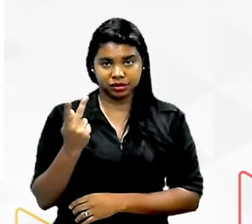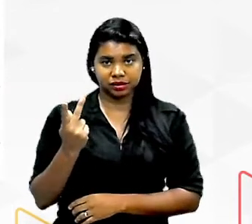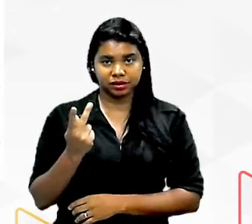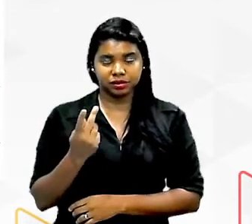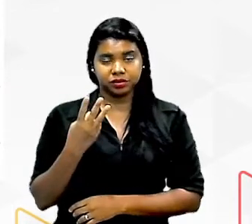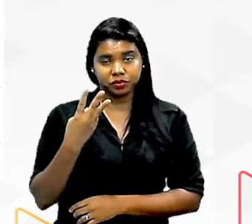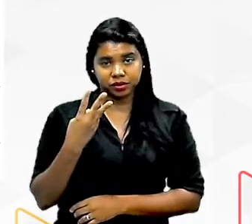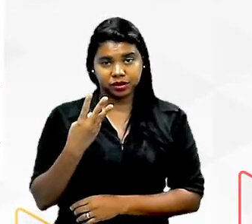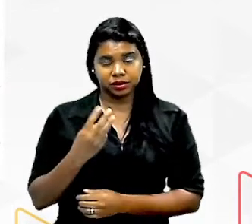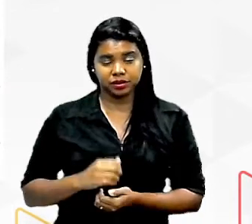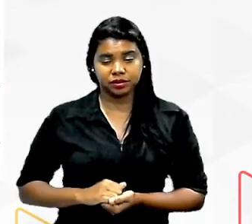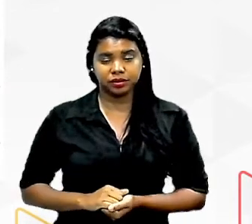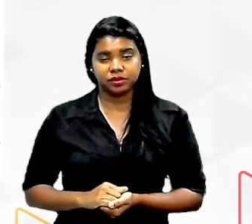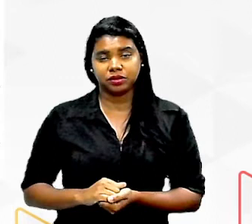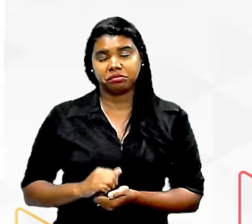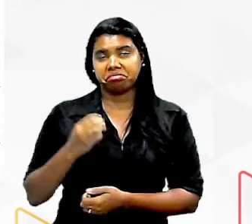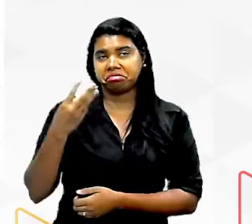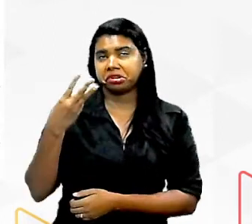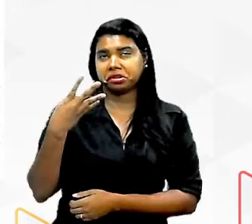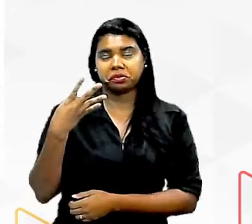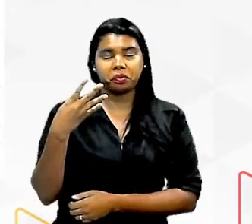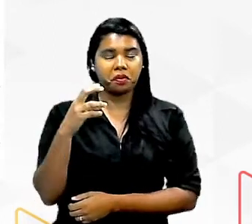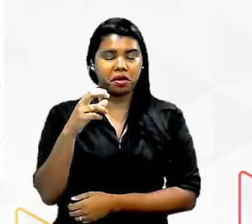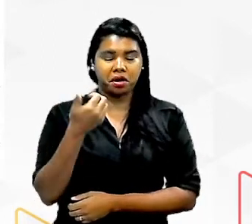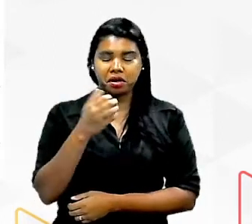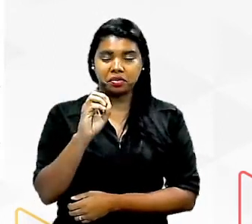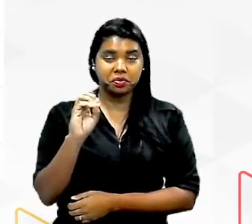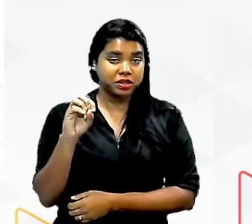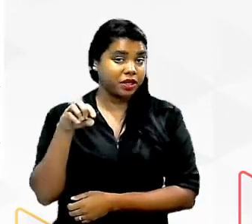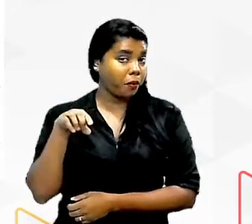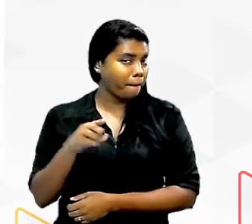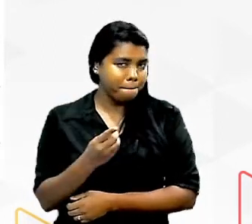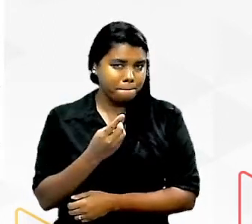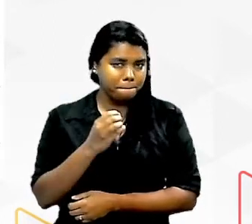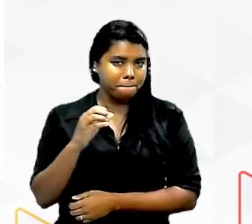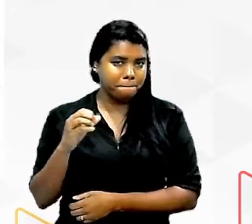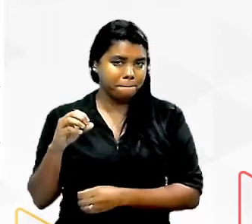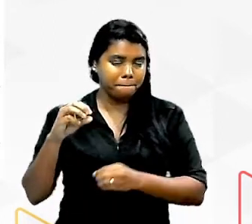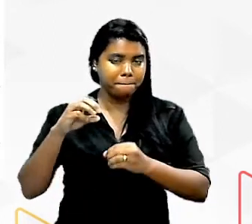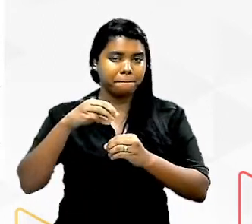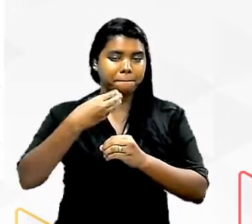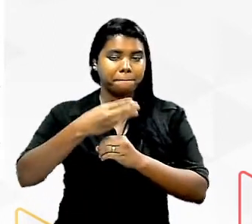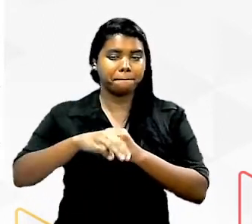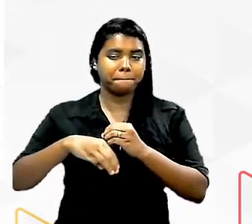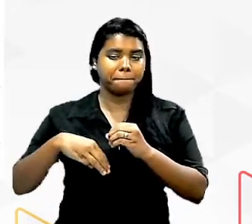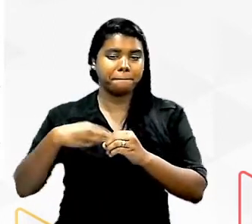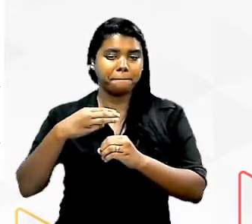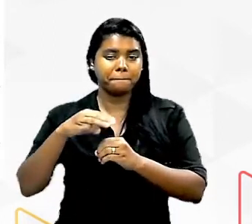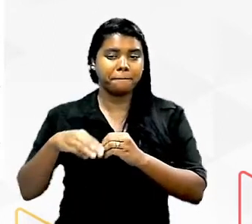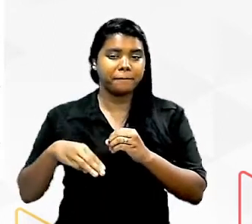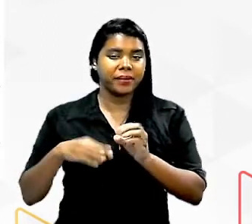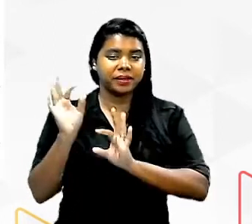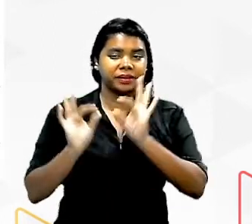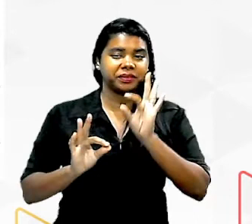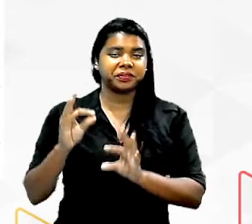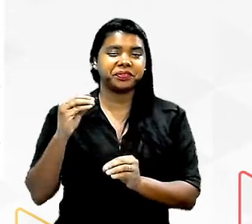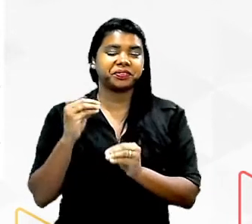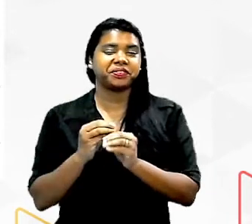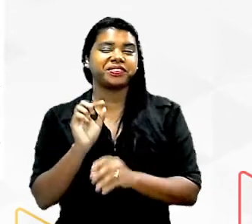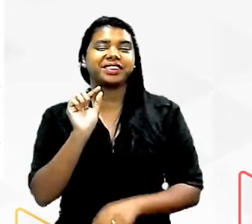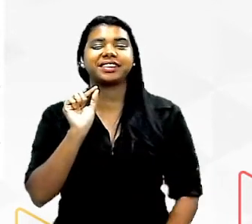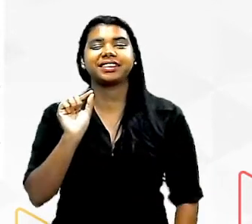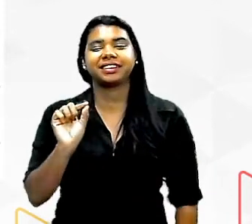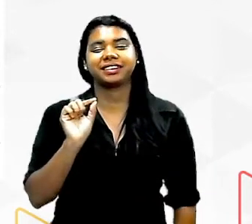uni três quatro sem mil moléculas aí eu já formo o que nós chamamos de